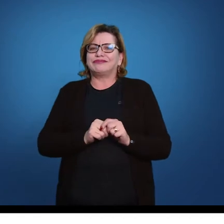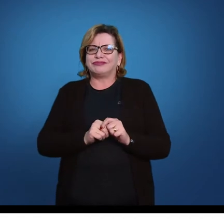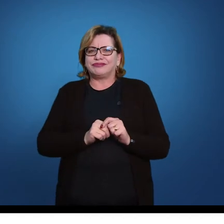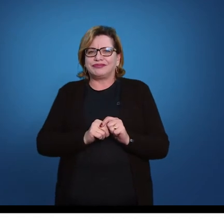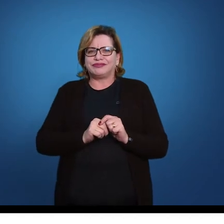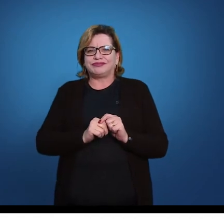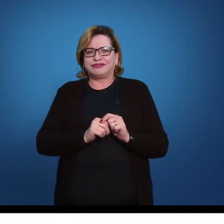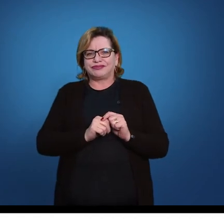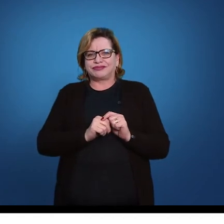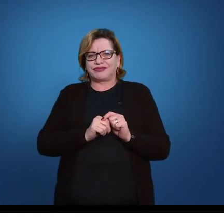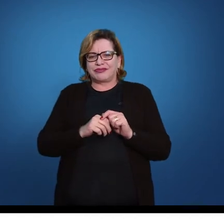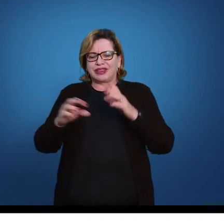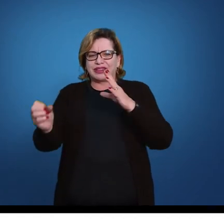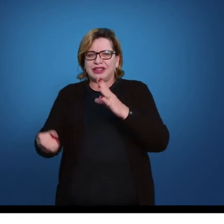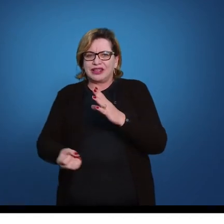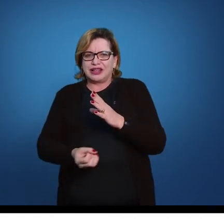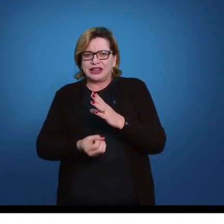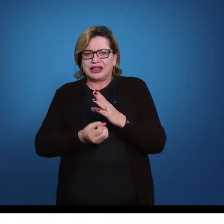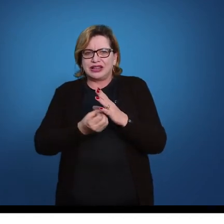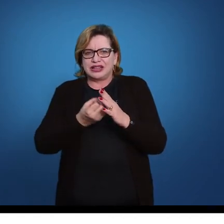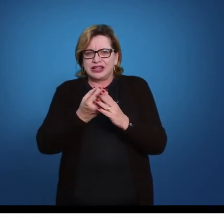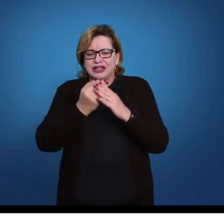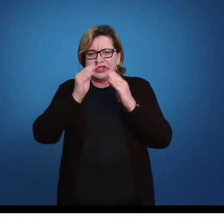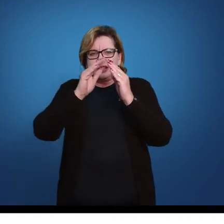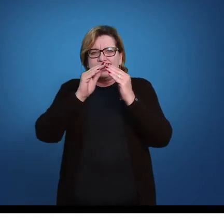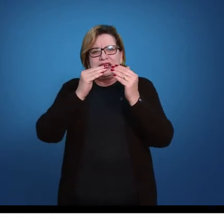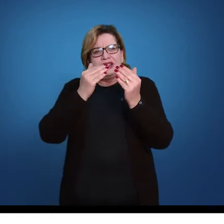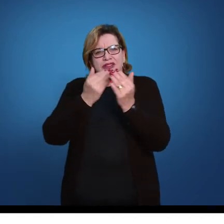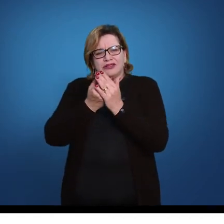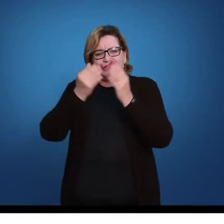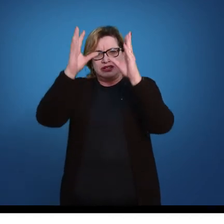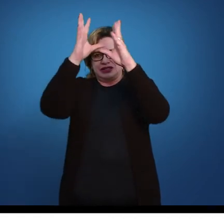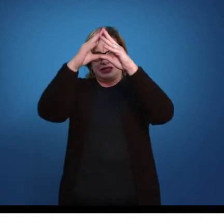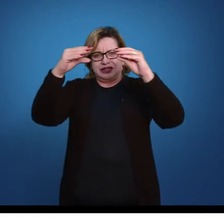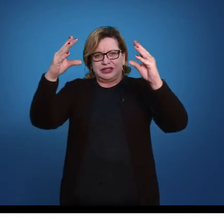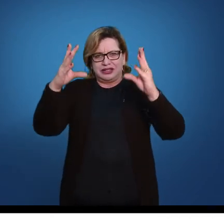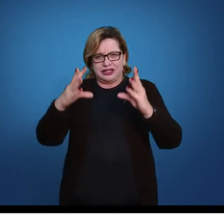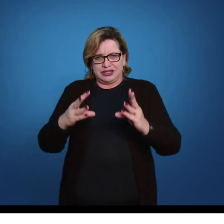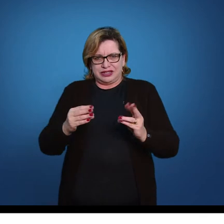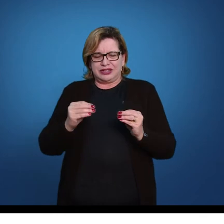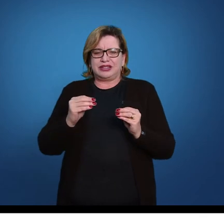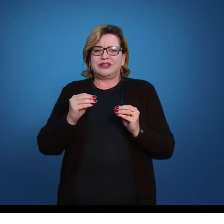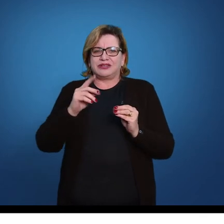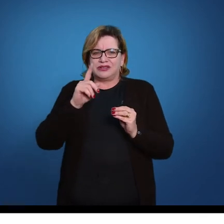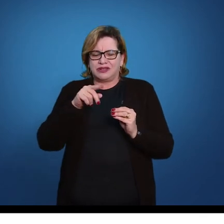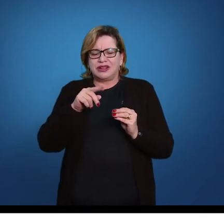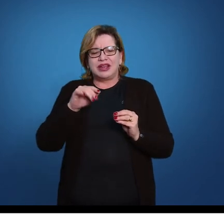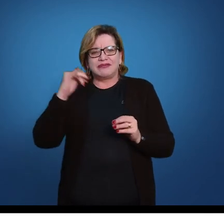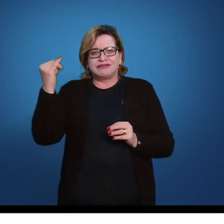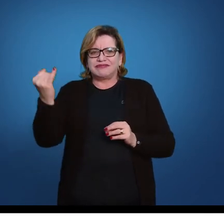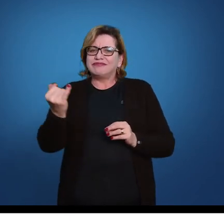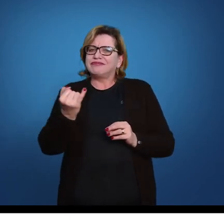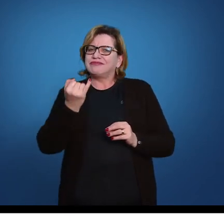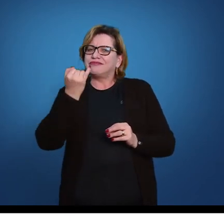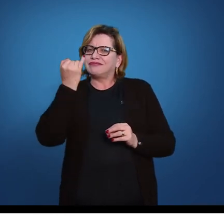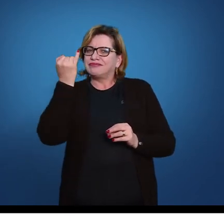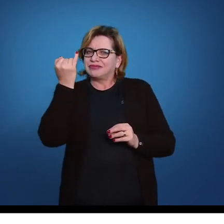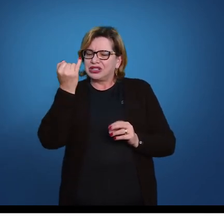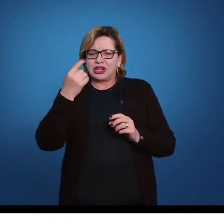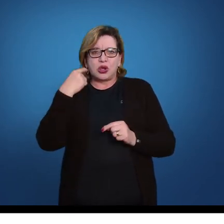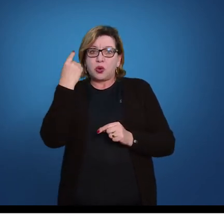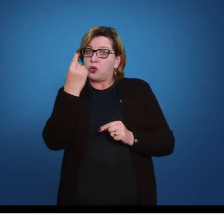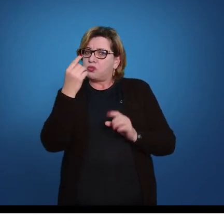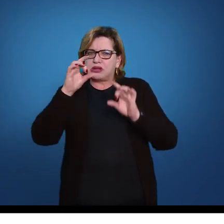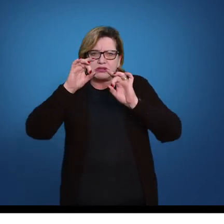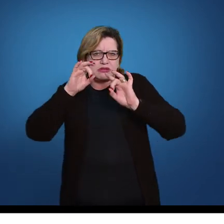E essa criação das escolas de circo, a Escola Nacional de Circo é um exemplo importante e é a única